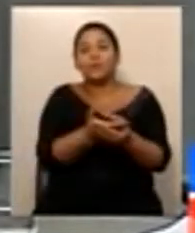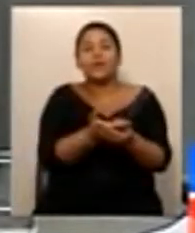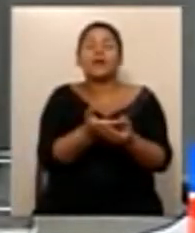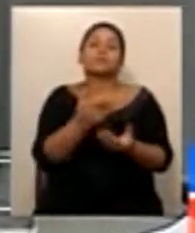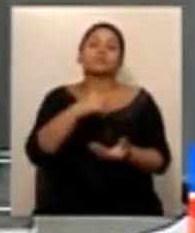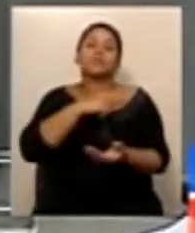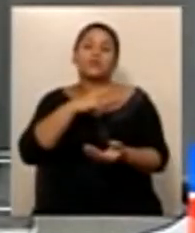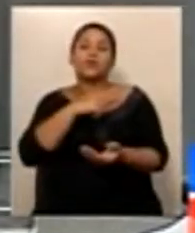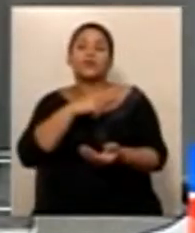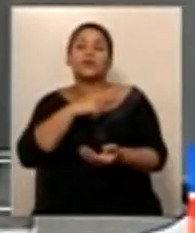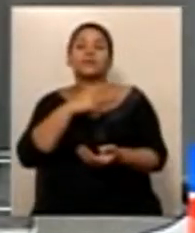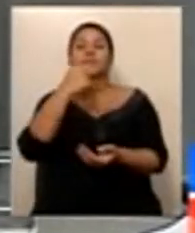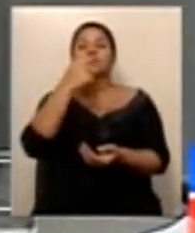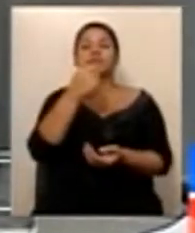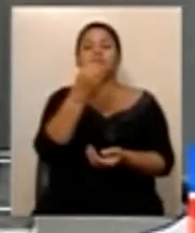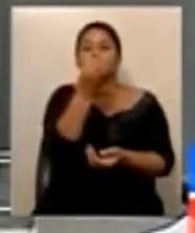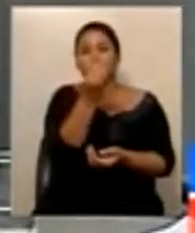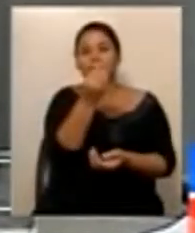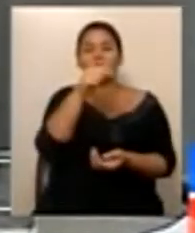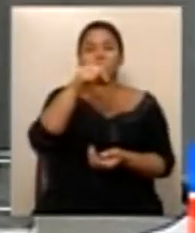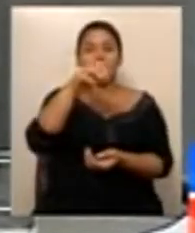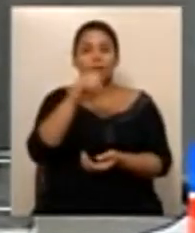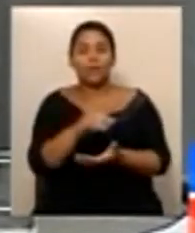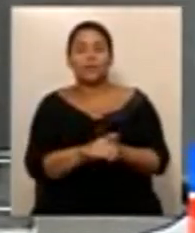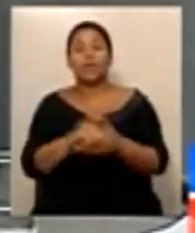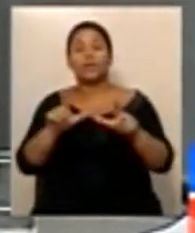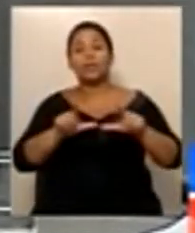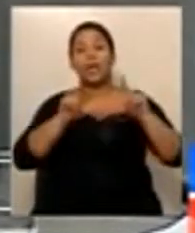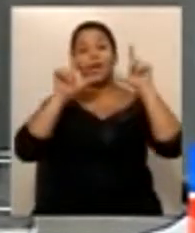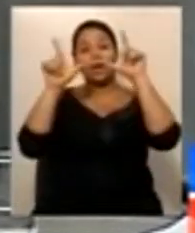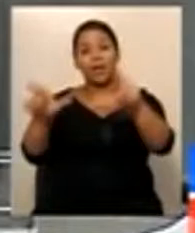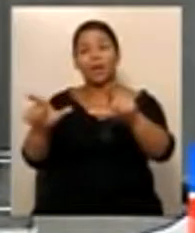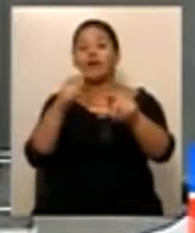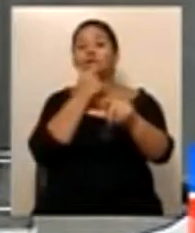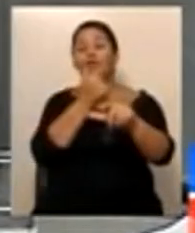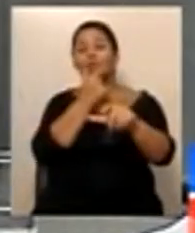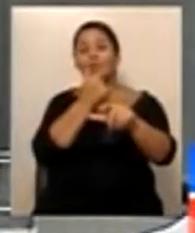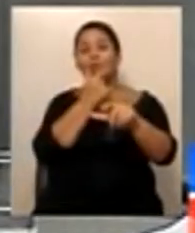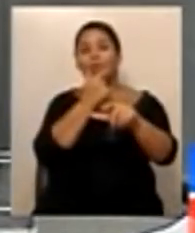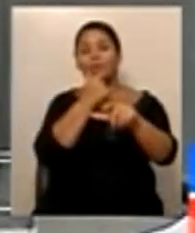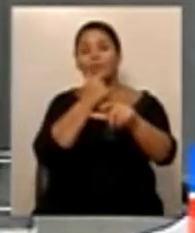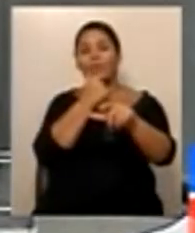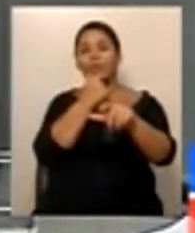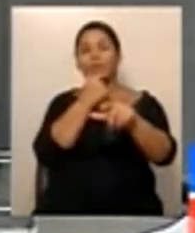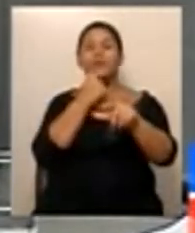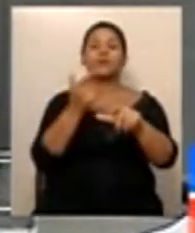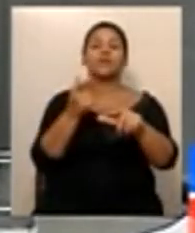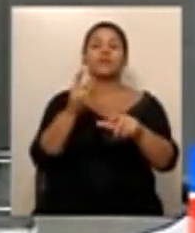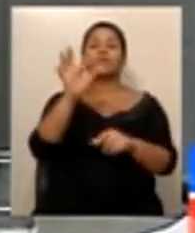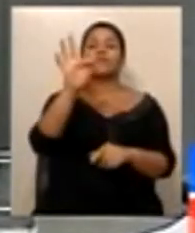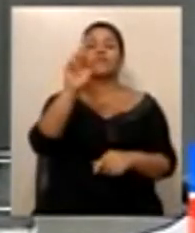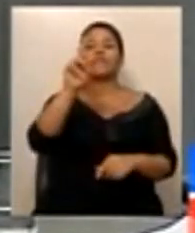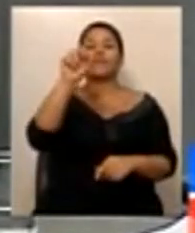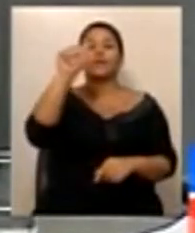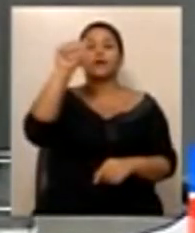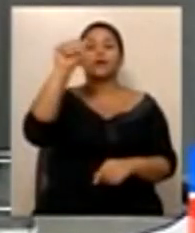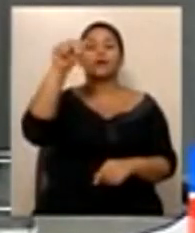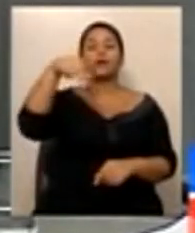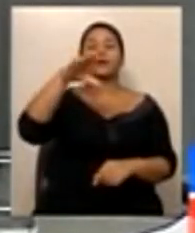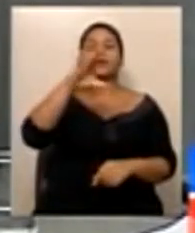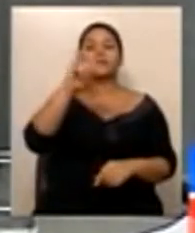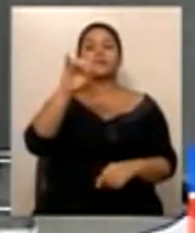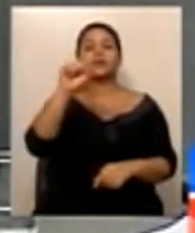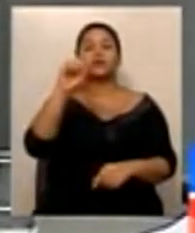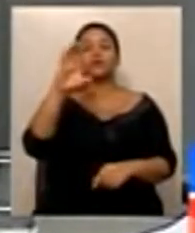concede o título de cidadão honorário do Estado de Alagoas, ao Francisco Edson Maia da Costa. Em discussão.